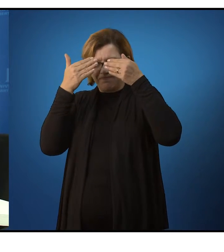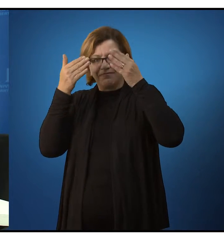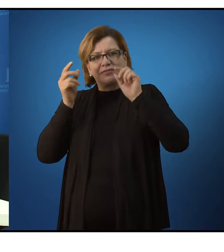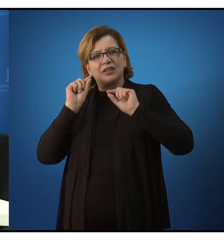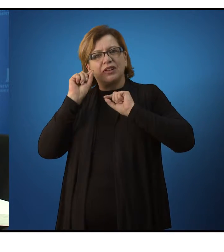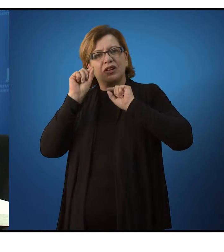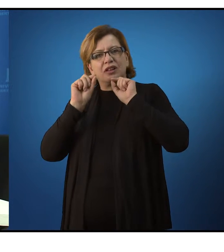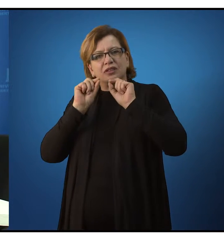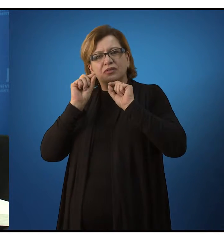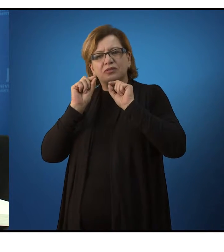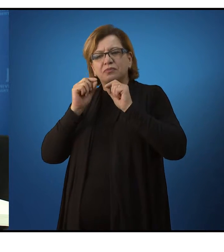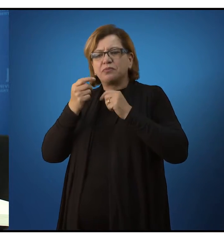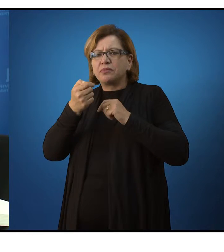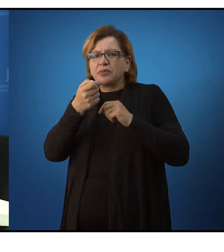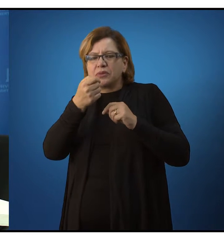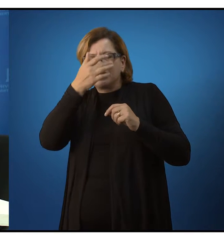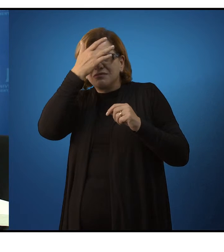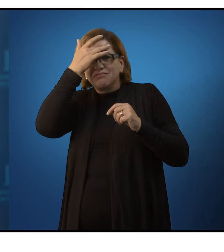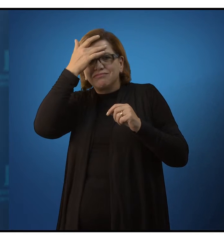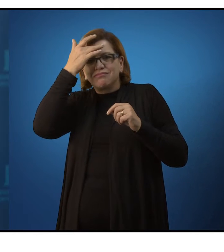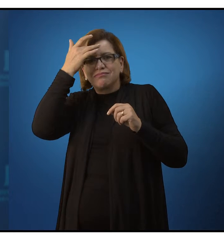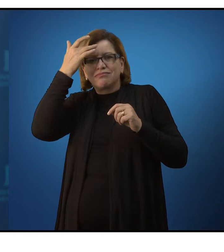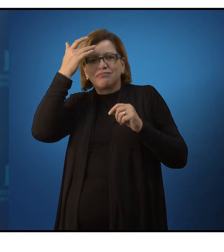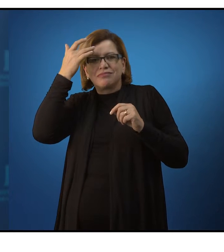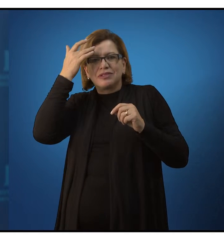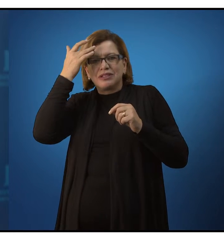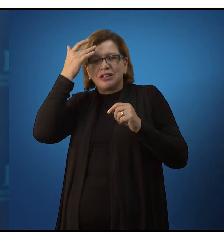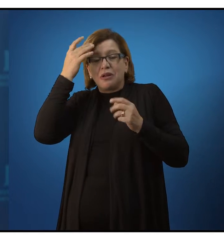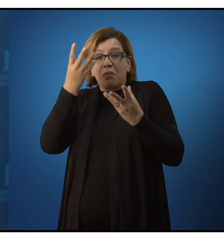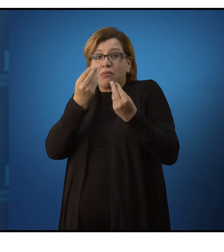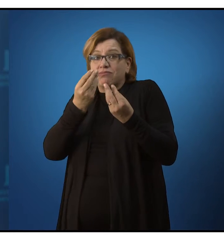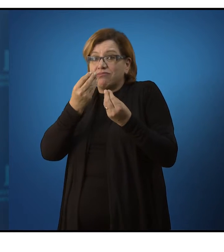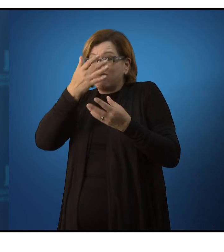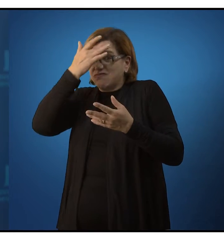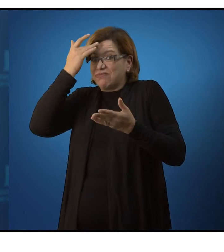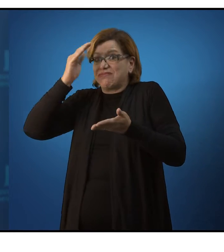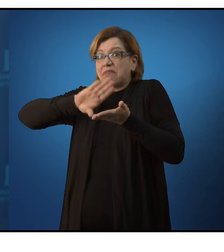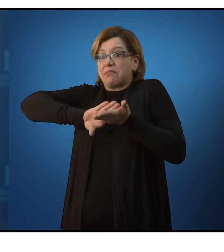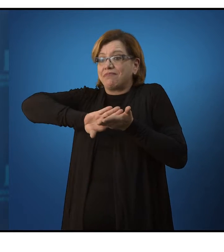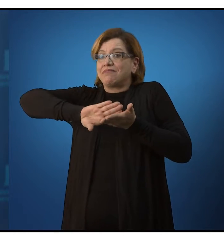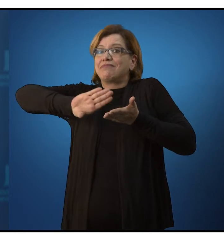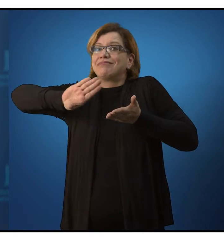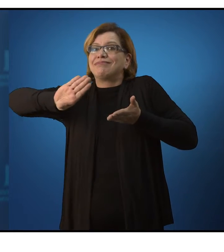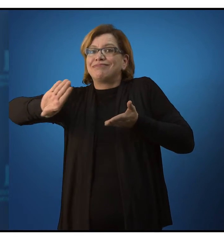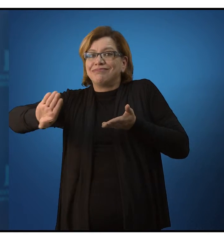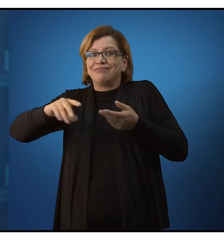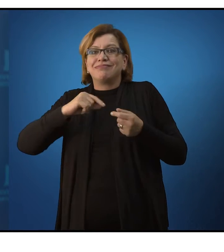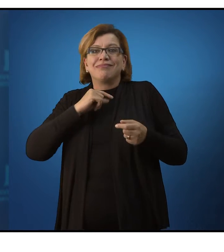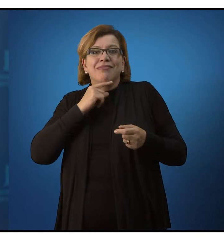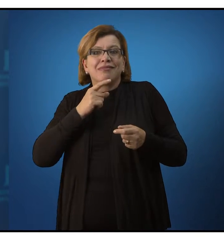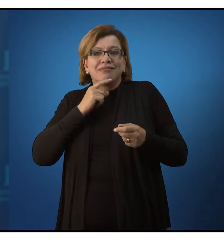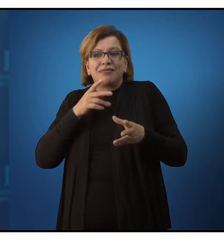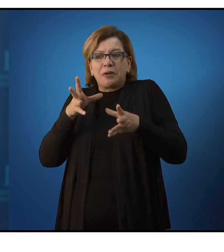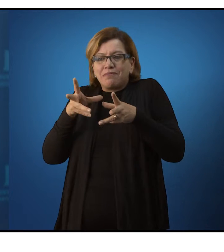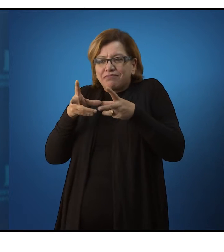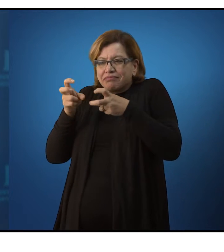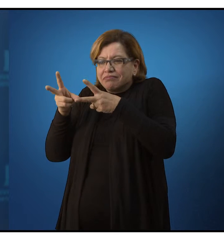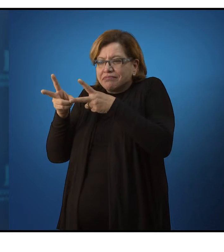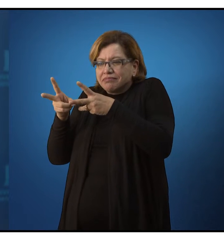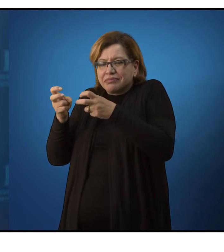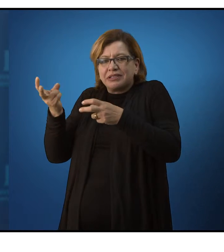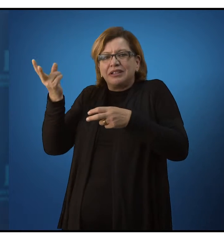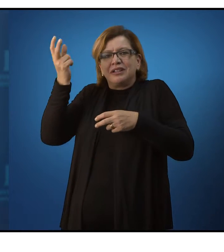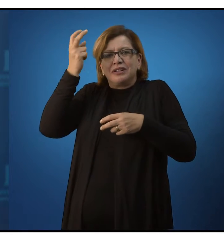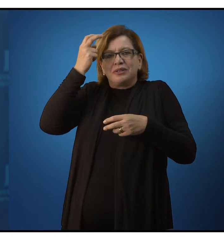parcela da humanidade, uma grande parcela da humanidade, está excluída de se apropriar dessa cultura que a humanidade